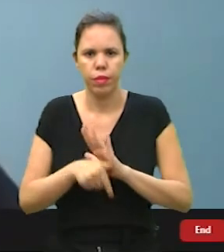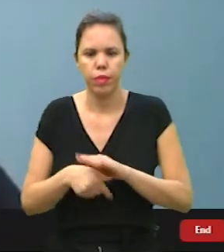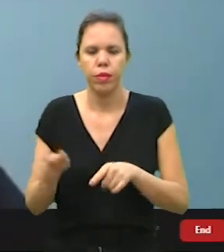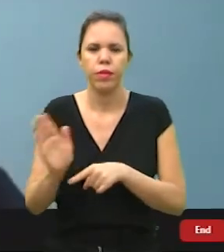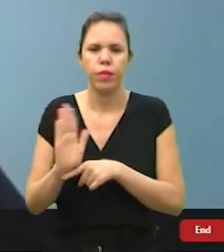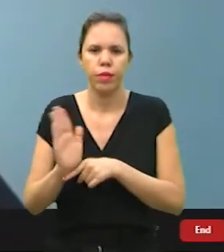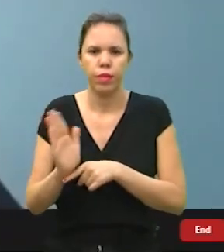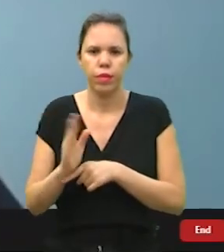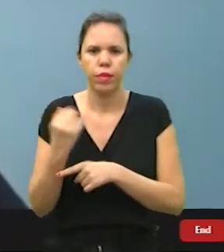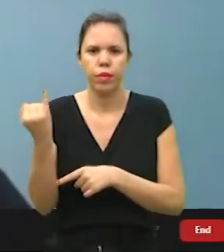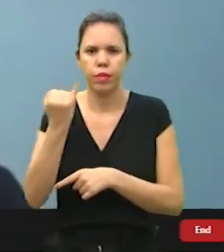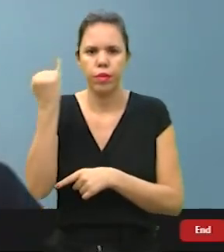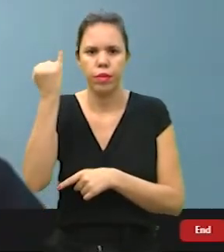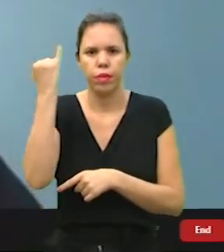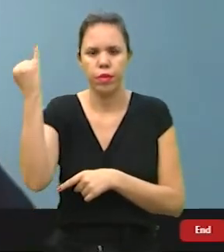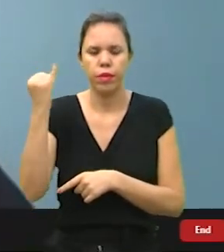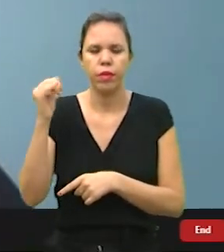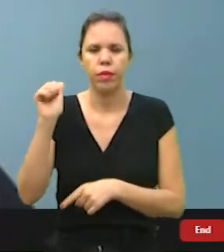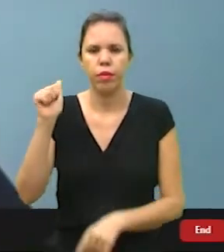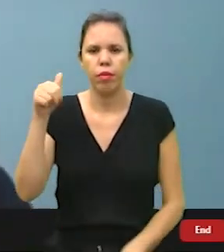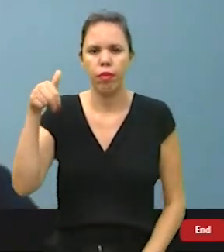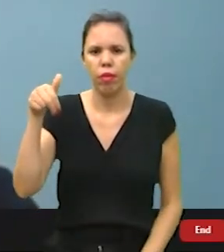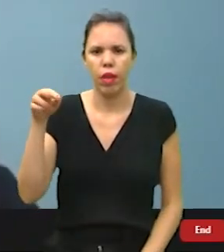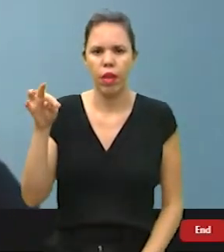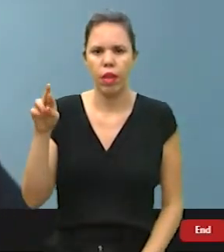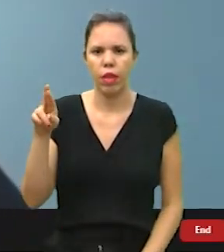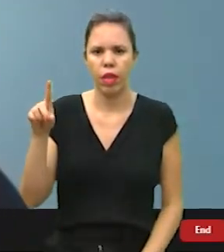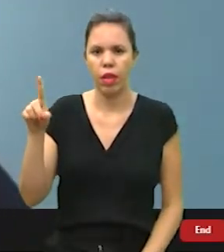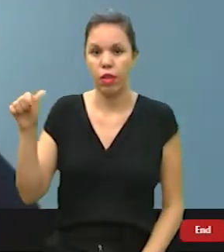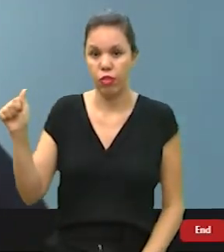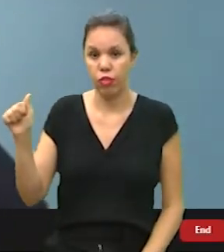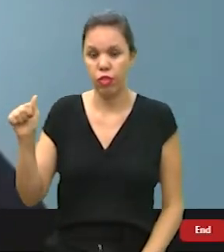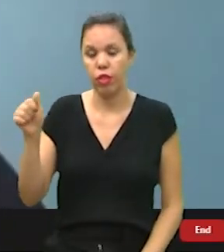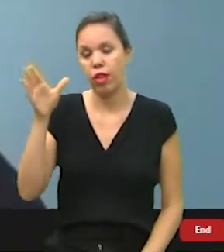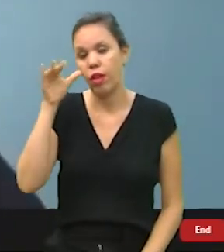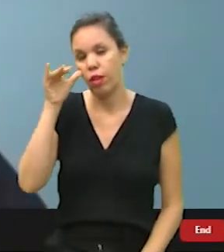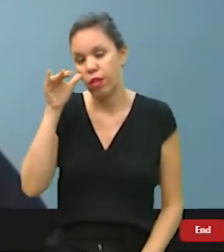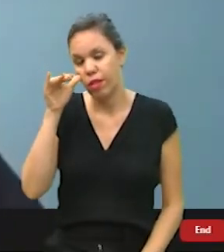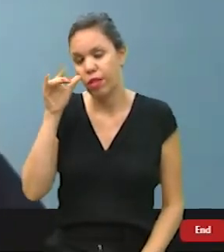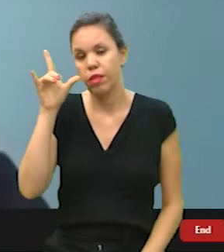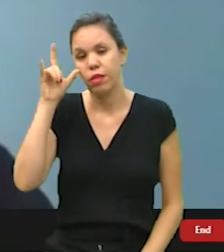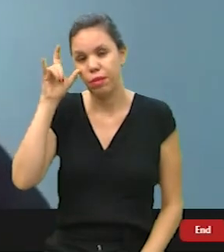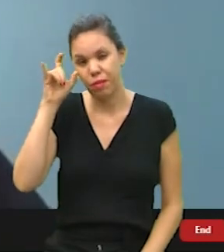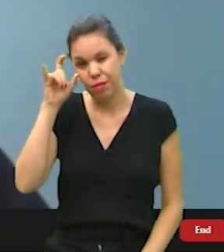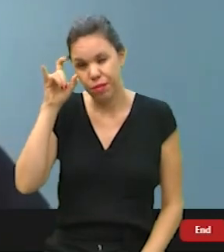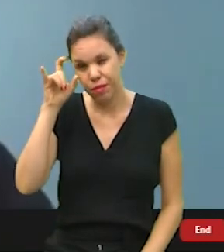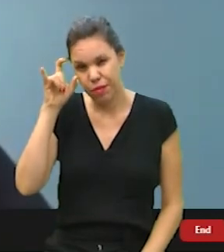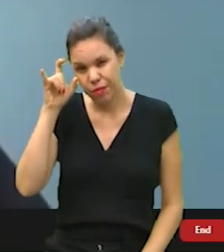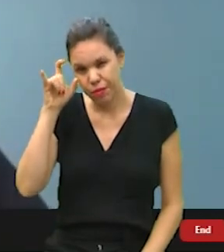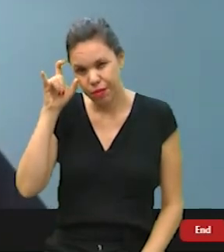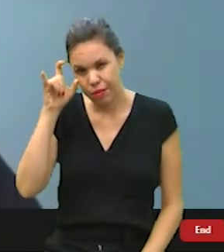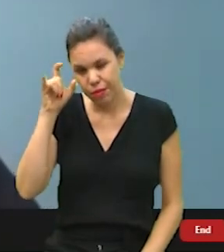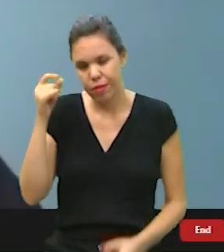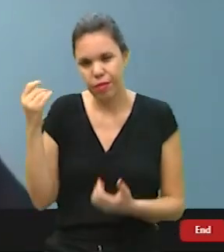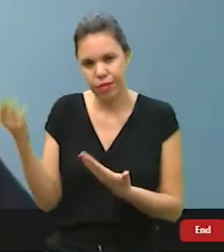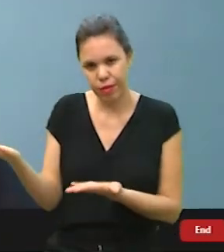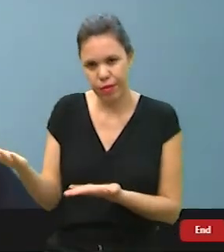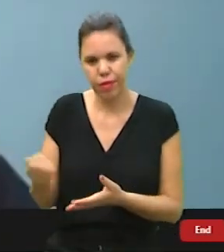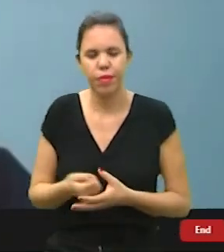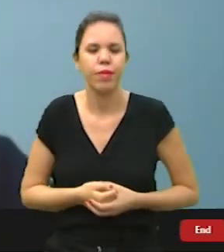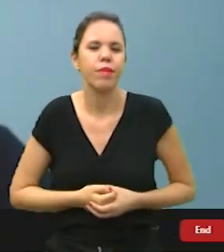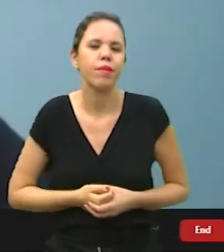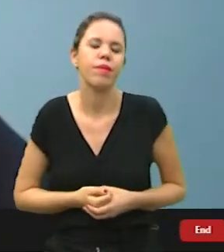Tem vários vídeos sobre a importância da tática, curiosidades. E o Instagram, que também é arroba